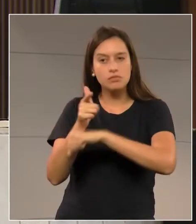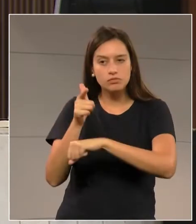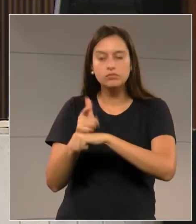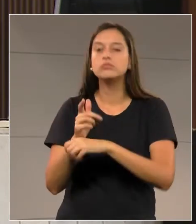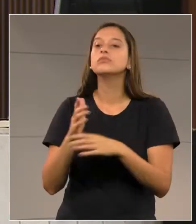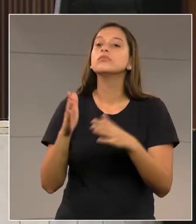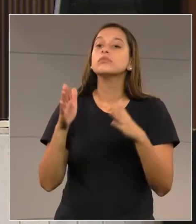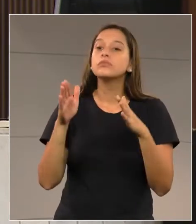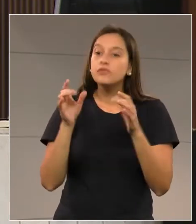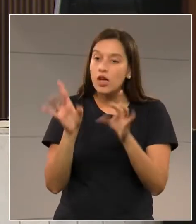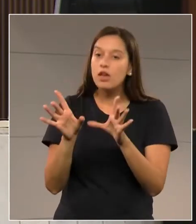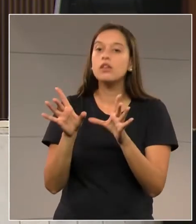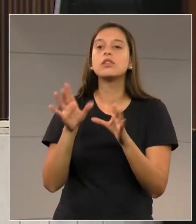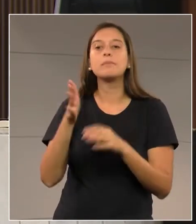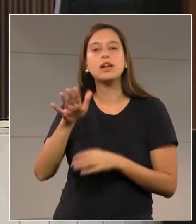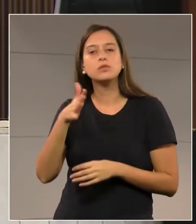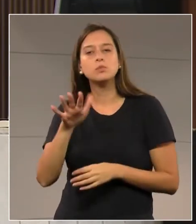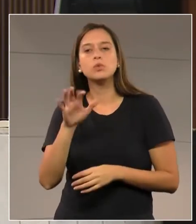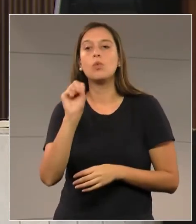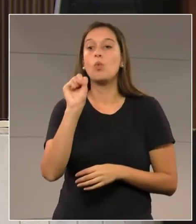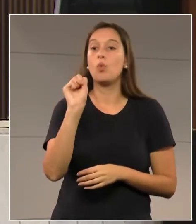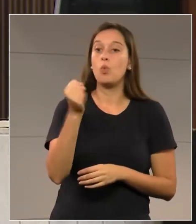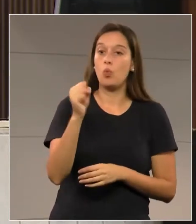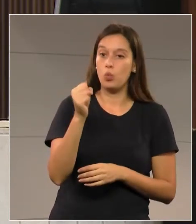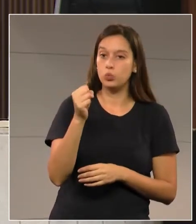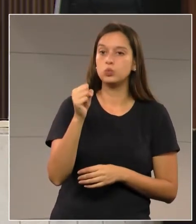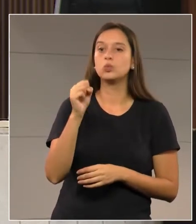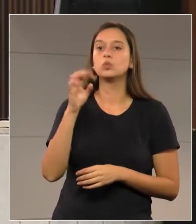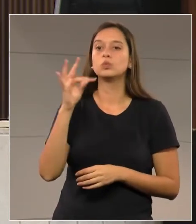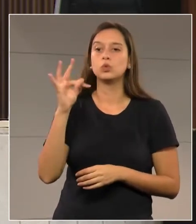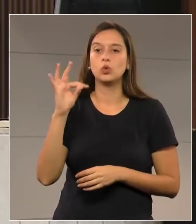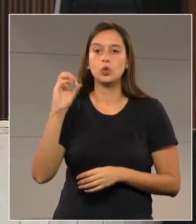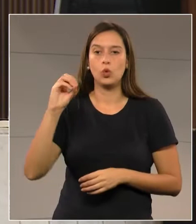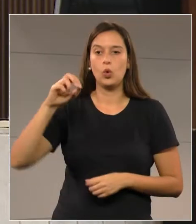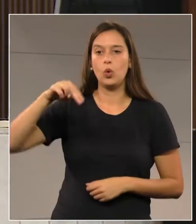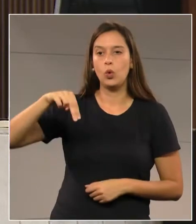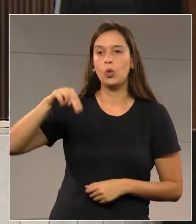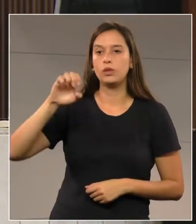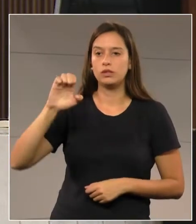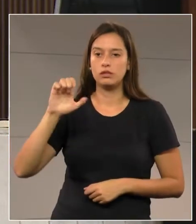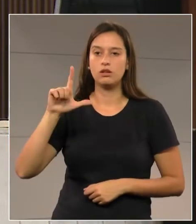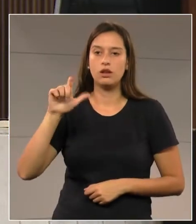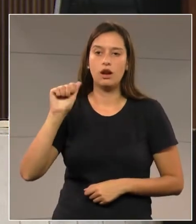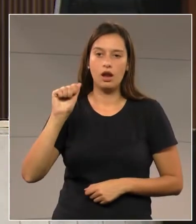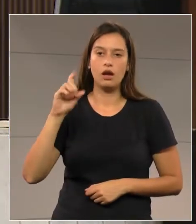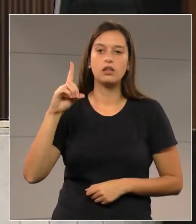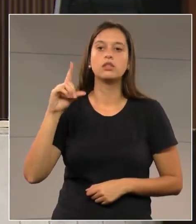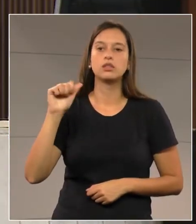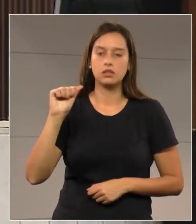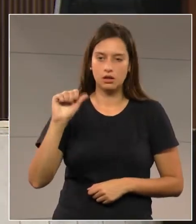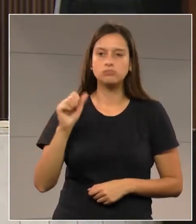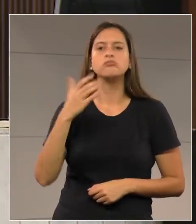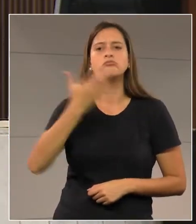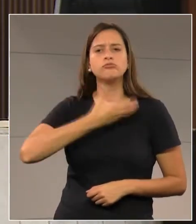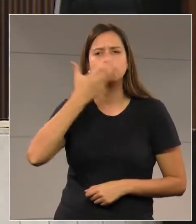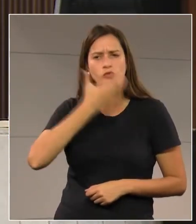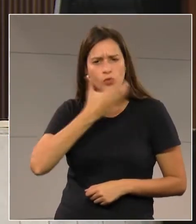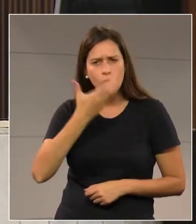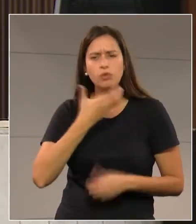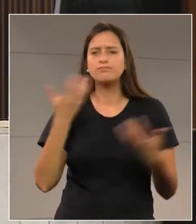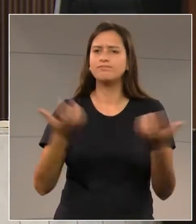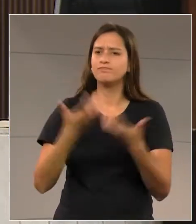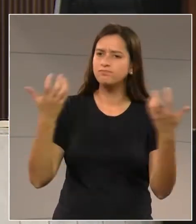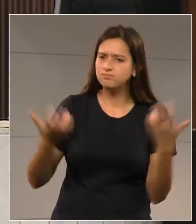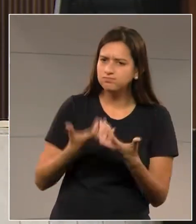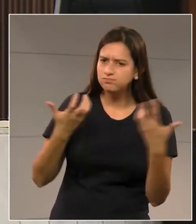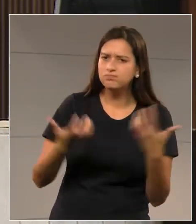cerca de 8 toneladas por semana de verduras, de frutas, de legumes, temperos agroecológicos,